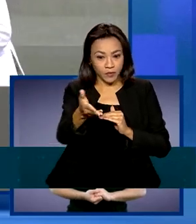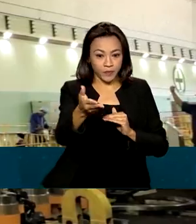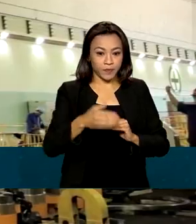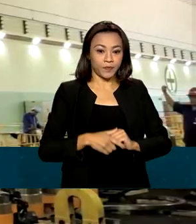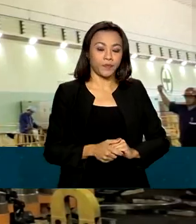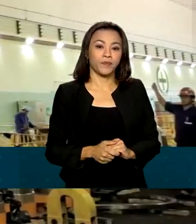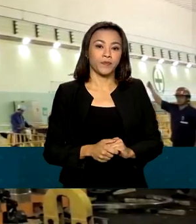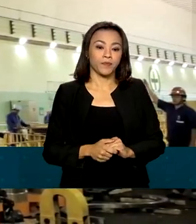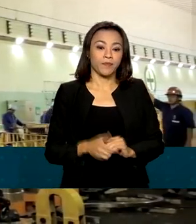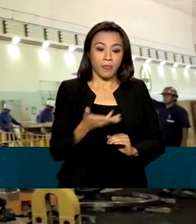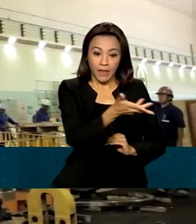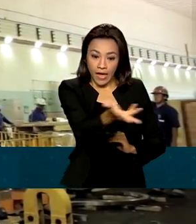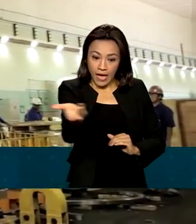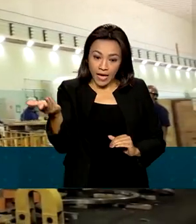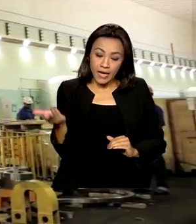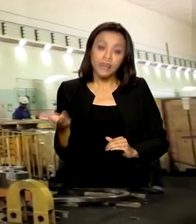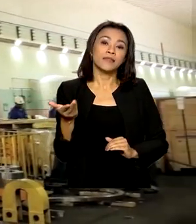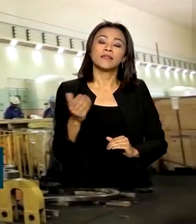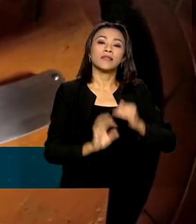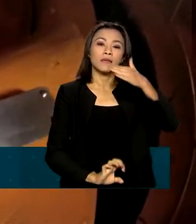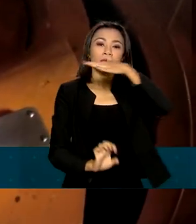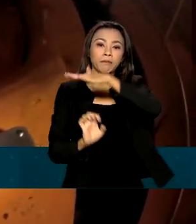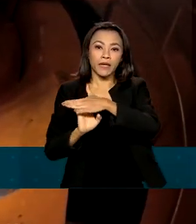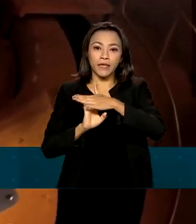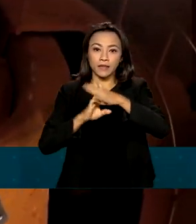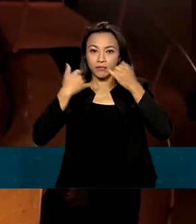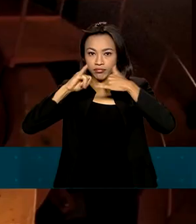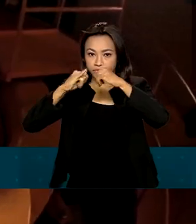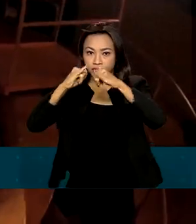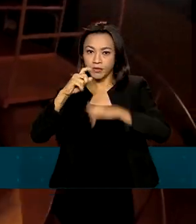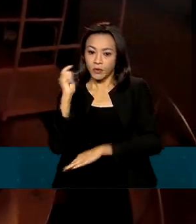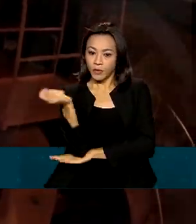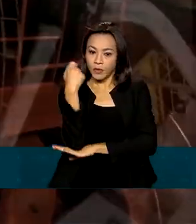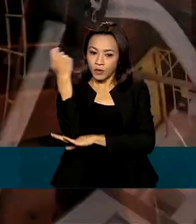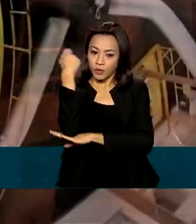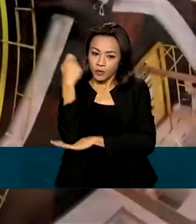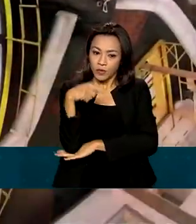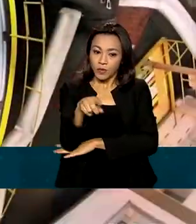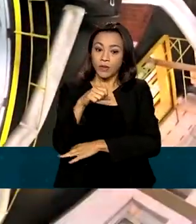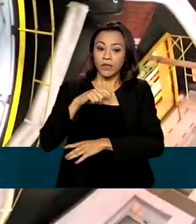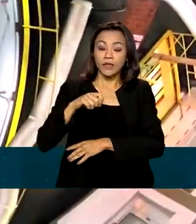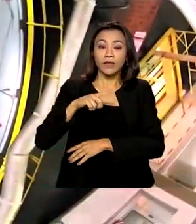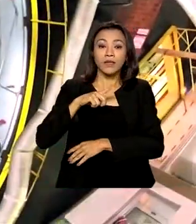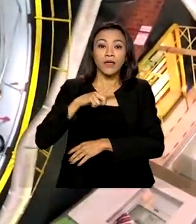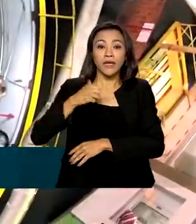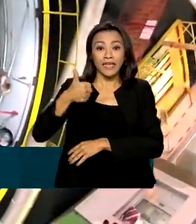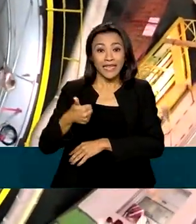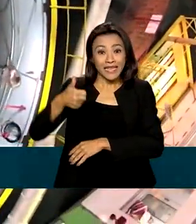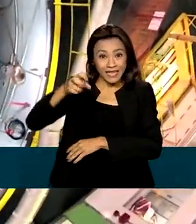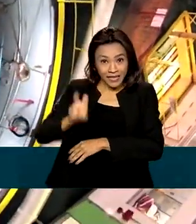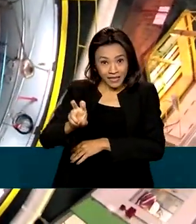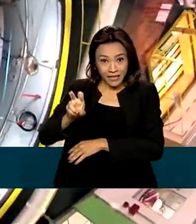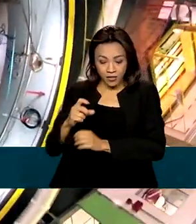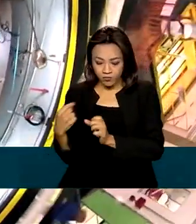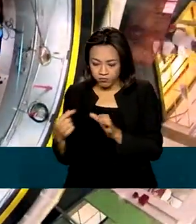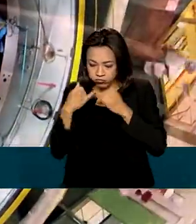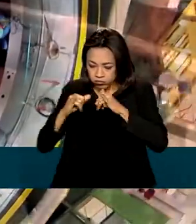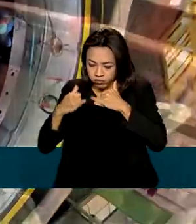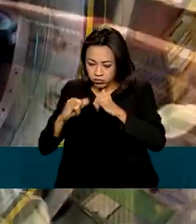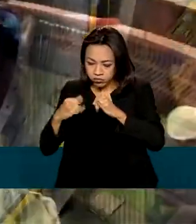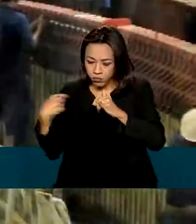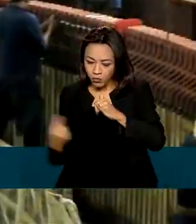A Companhia Estadual de Energia Elétrica do Rio Grande do Sul possui 15 usinas próprias, além de